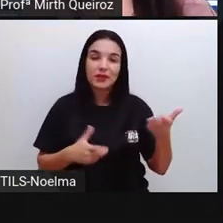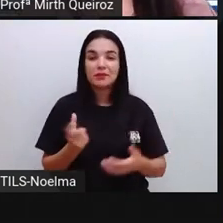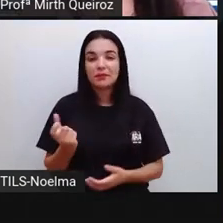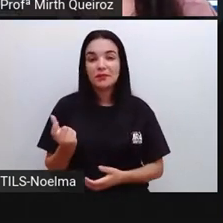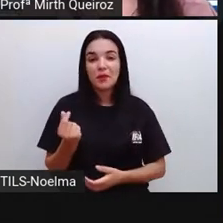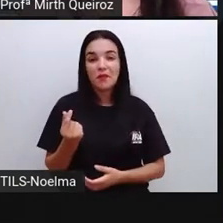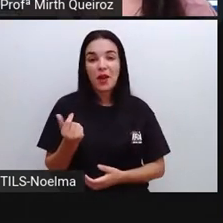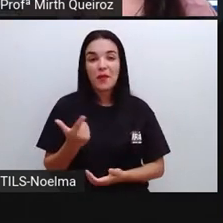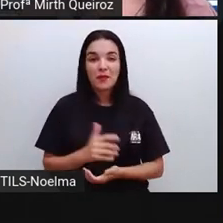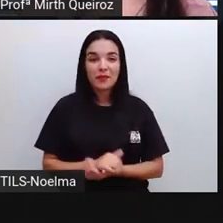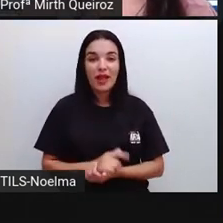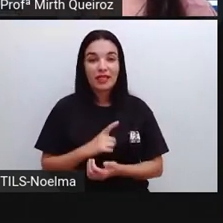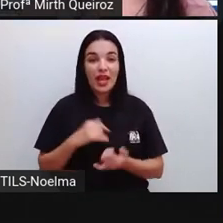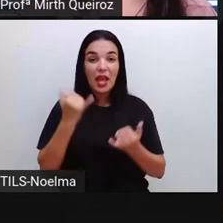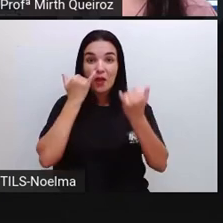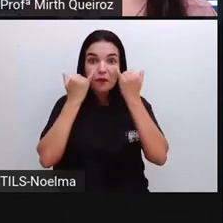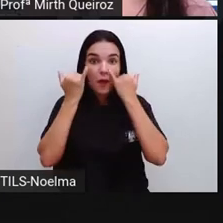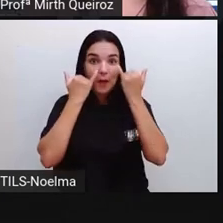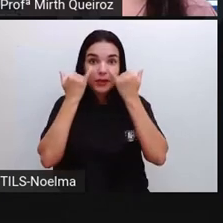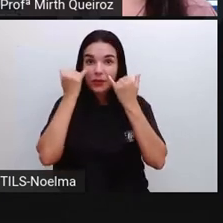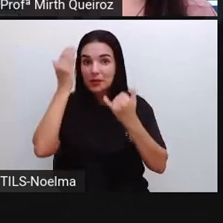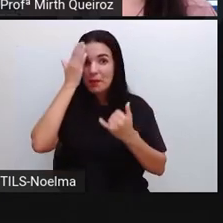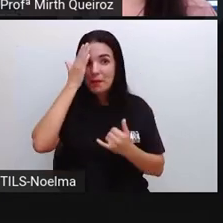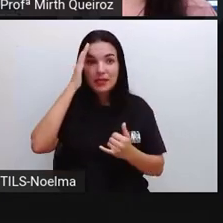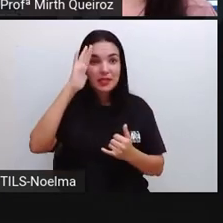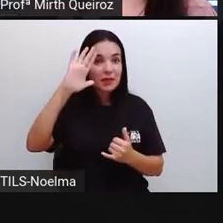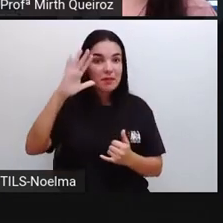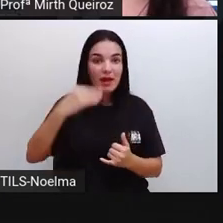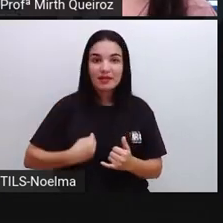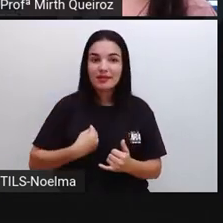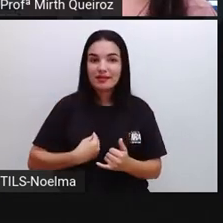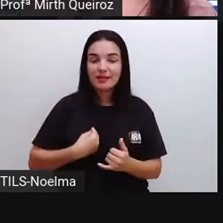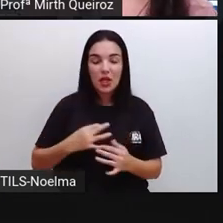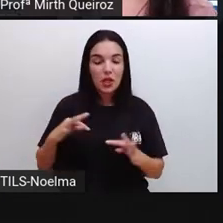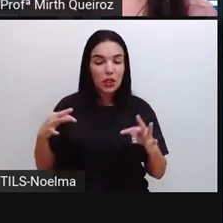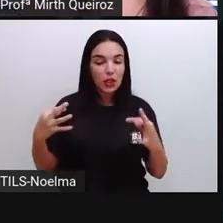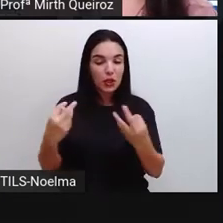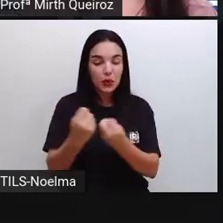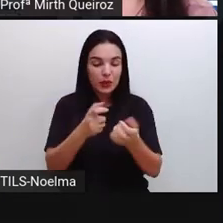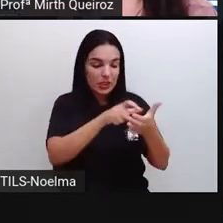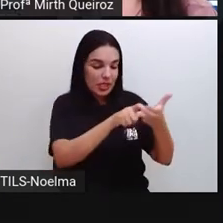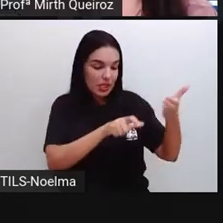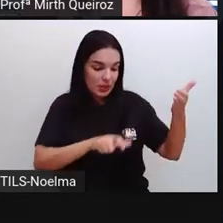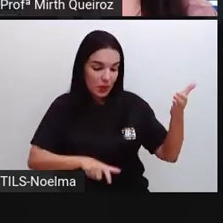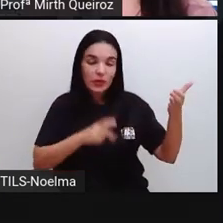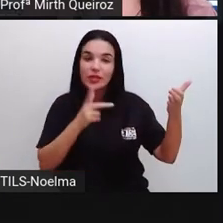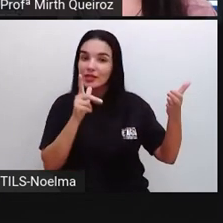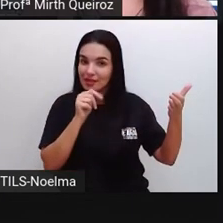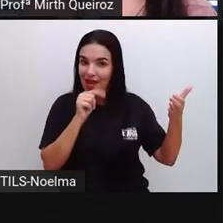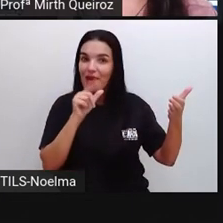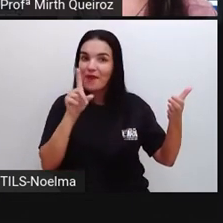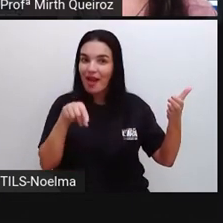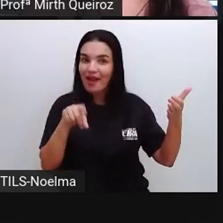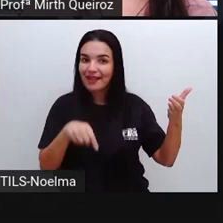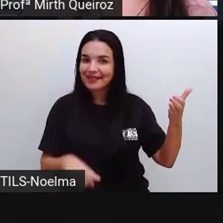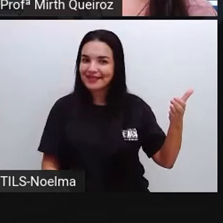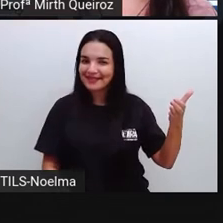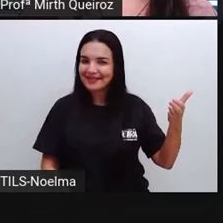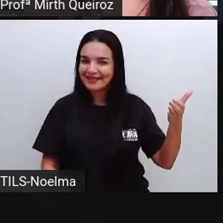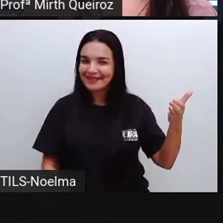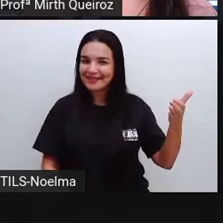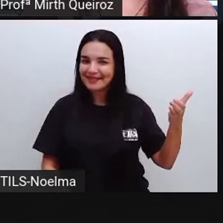fatura. Essas são as informações que vão estar presentes geralmente aí nas contas de água e